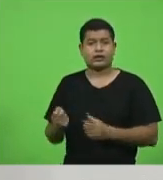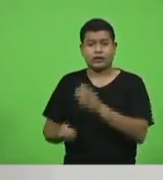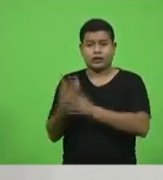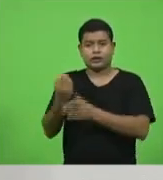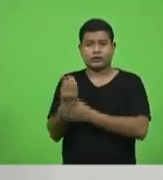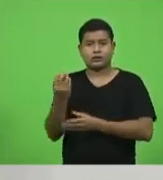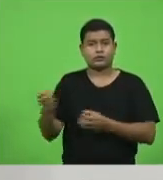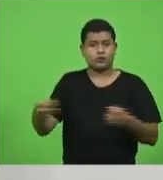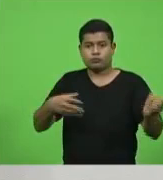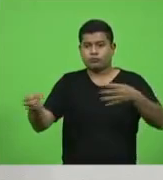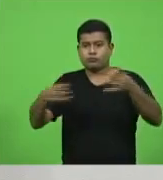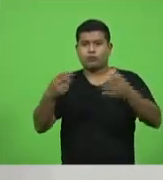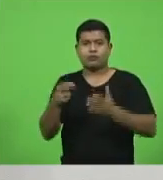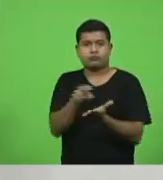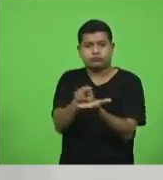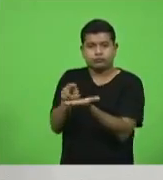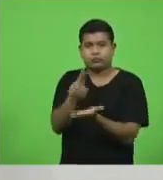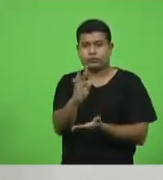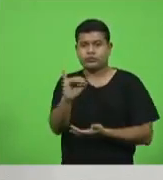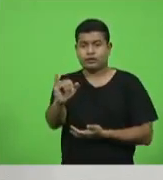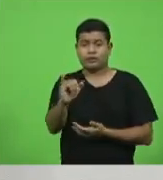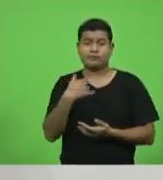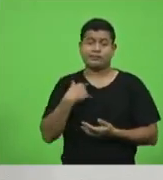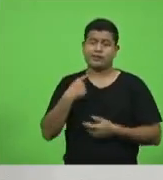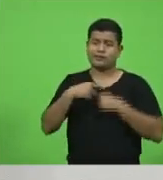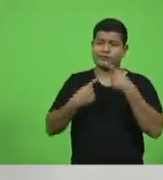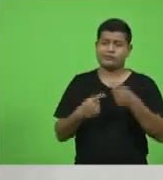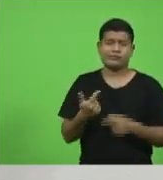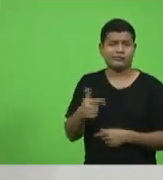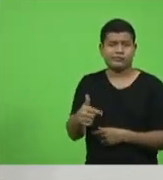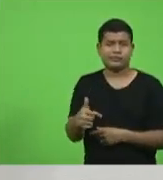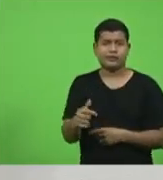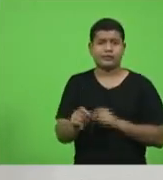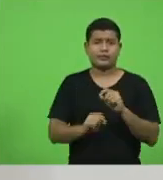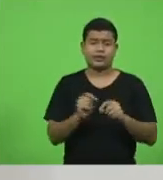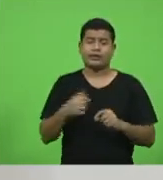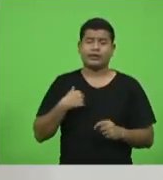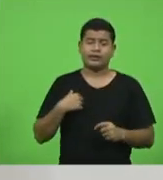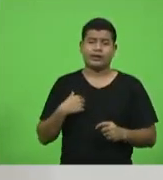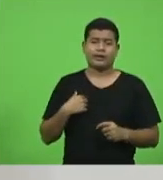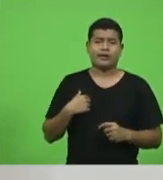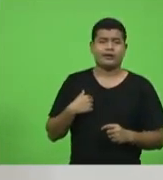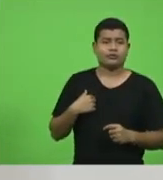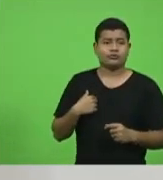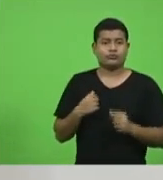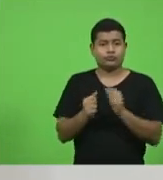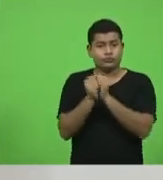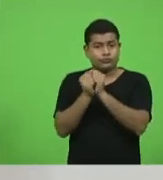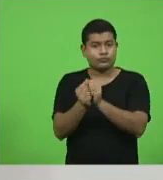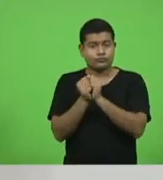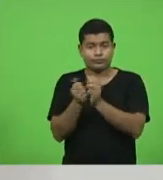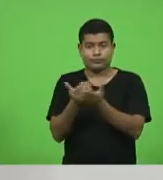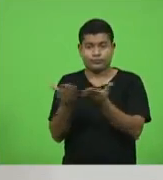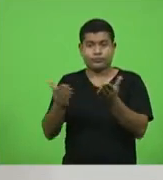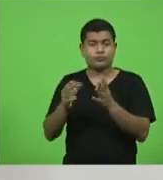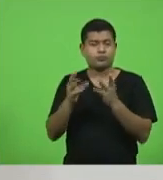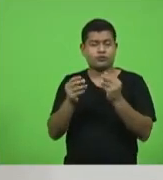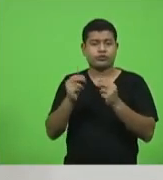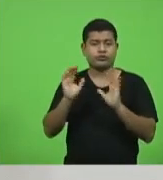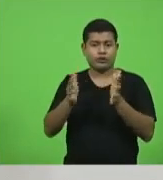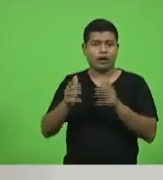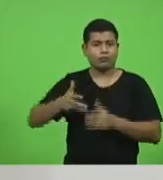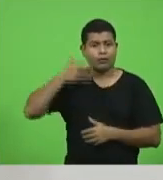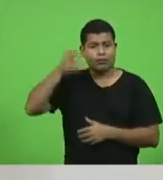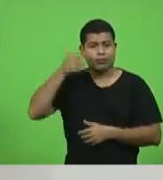mas sem dúvida de que e aqui eu me somo aos demais discursos dessa tarde é preciso avançar e muito